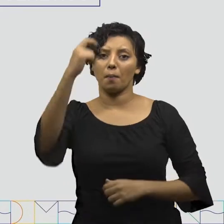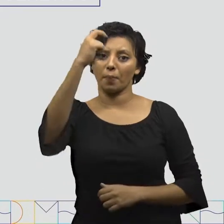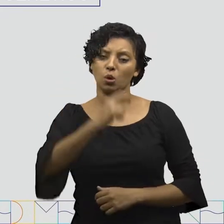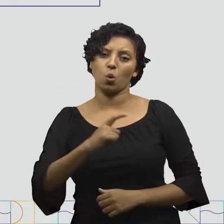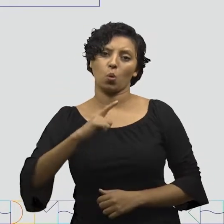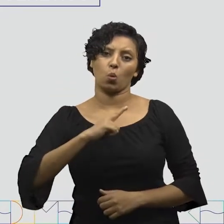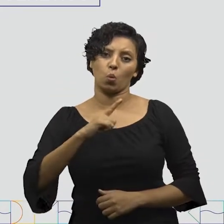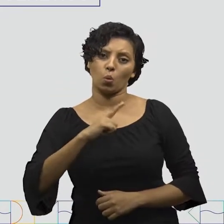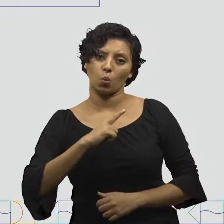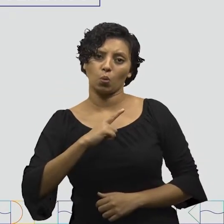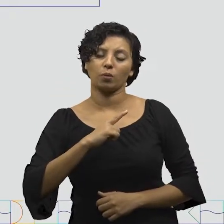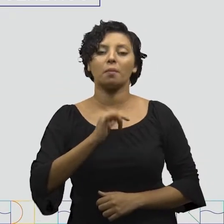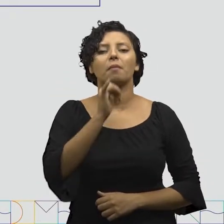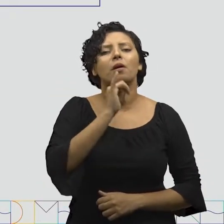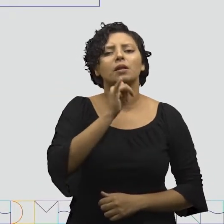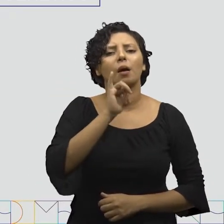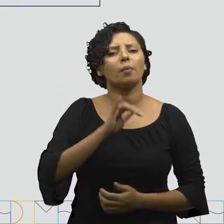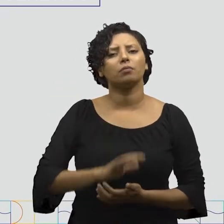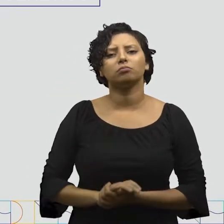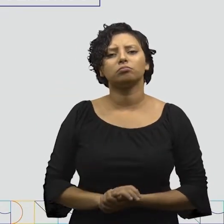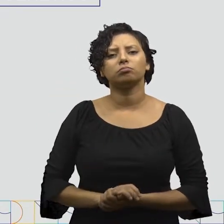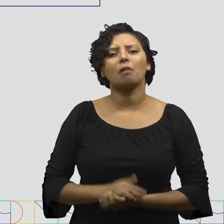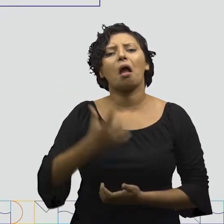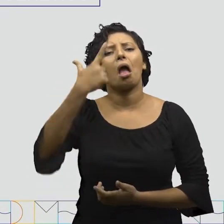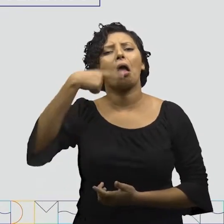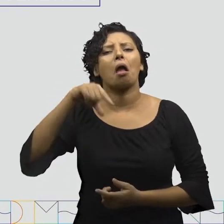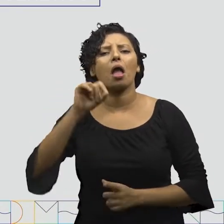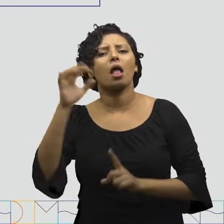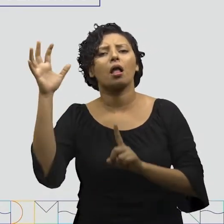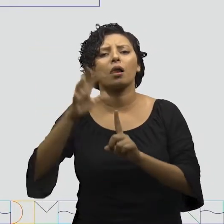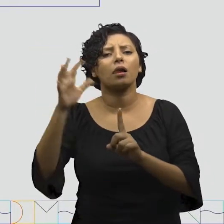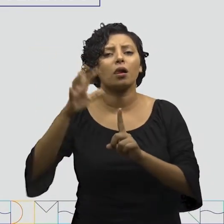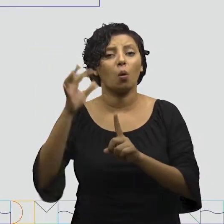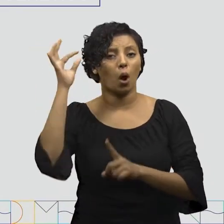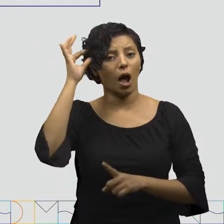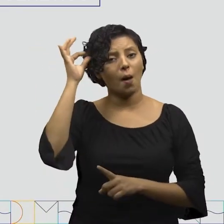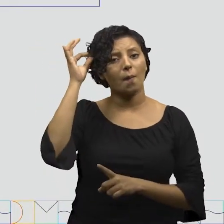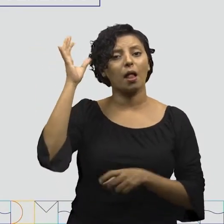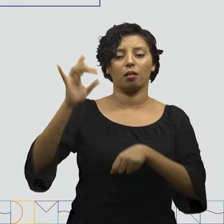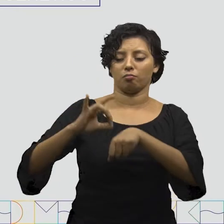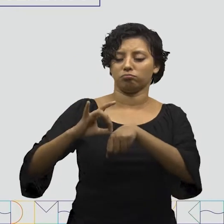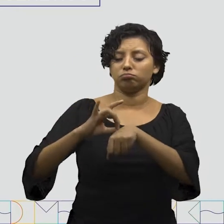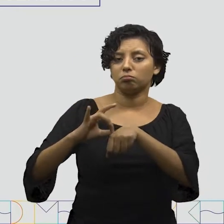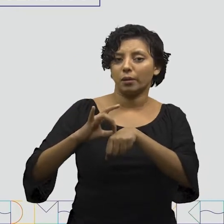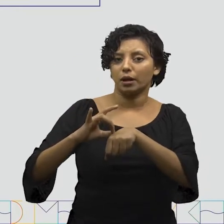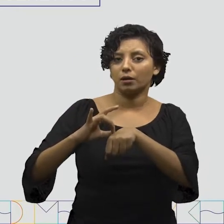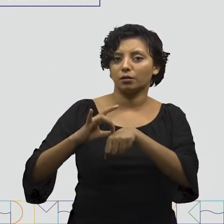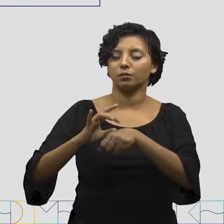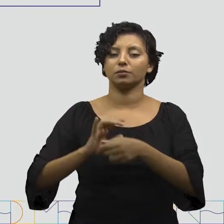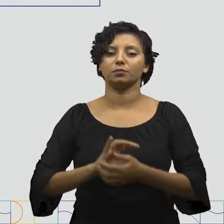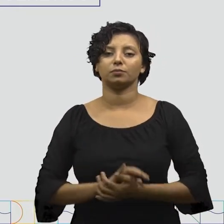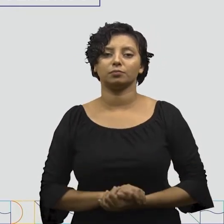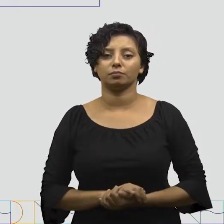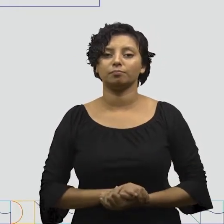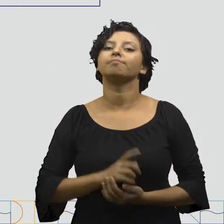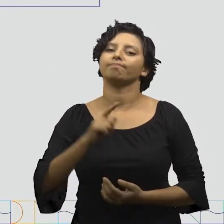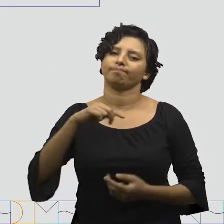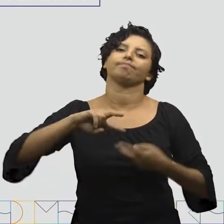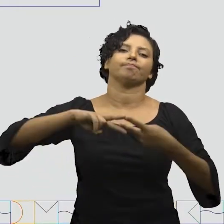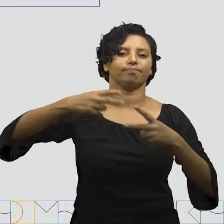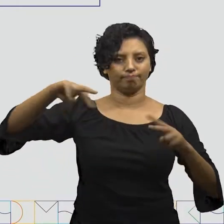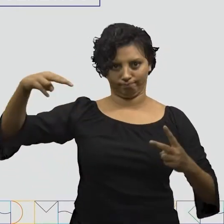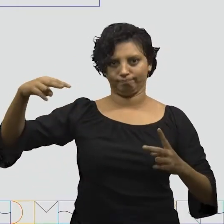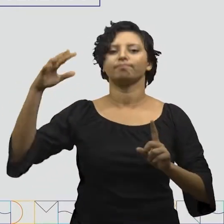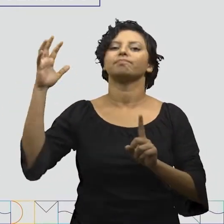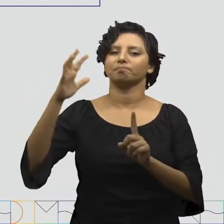devem ter. Por exemplo, quem determinou que o meu cabelo deve ser escuro foi o material